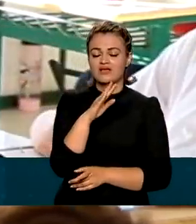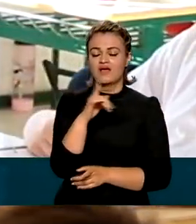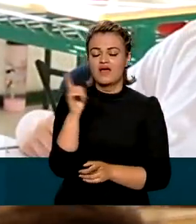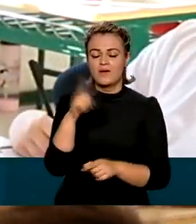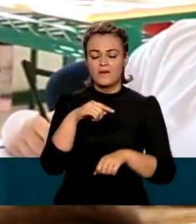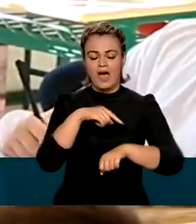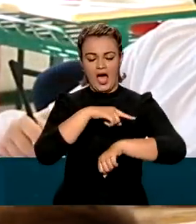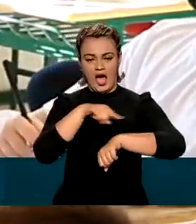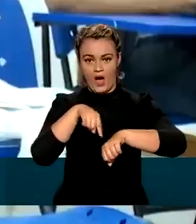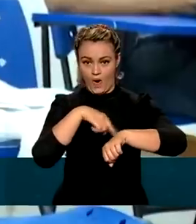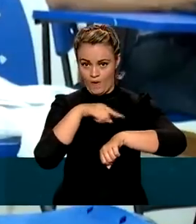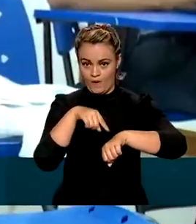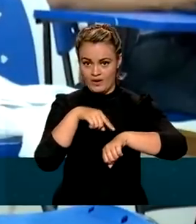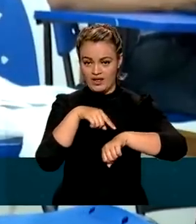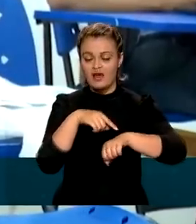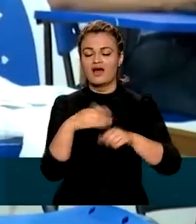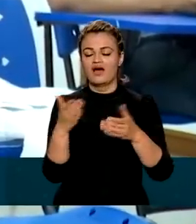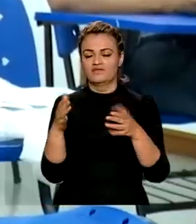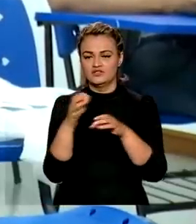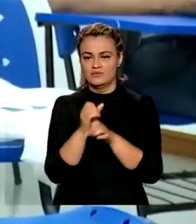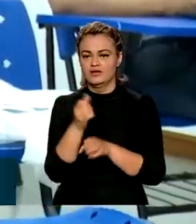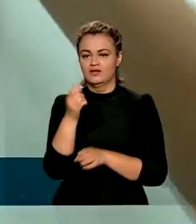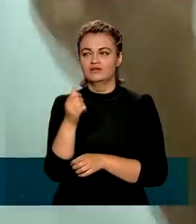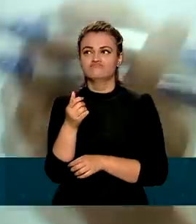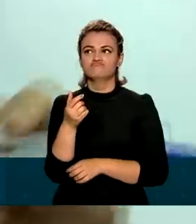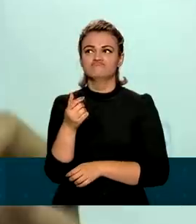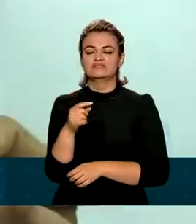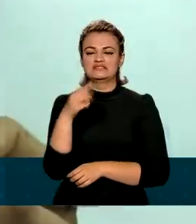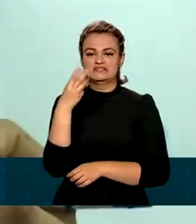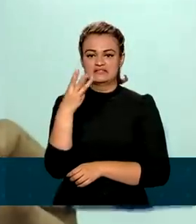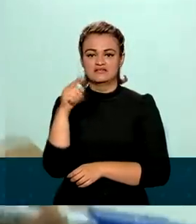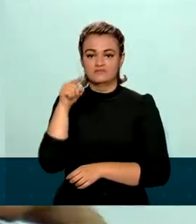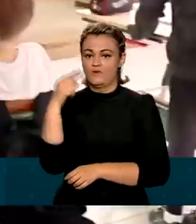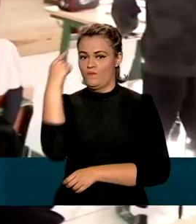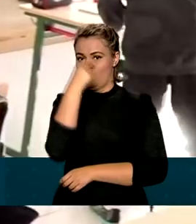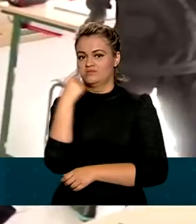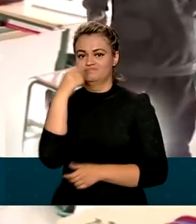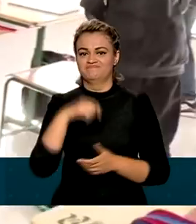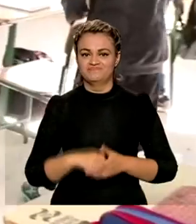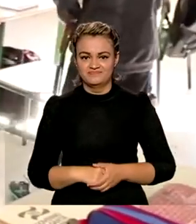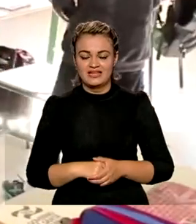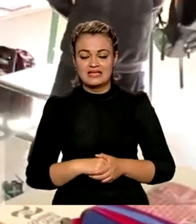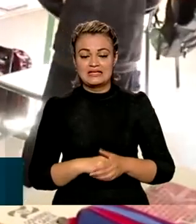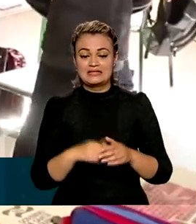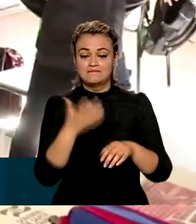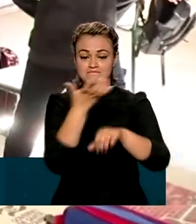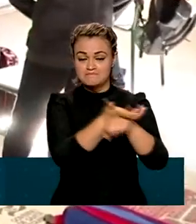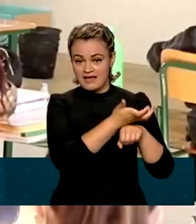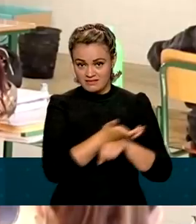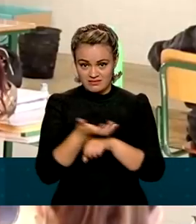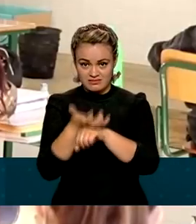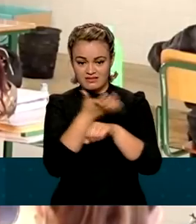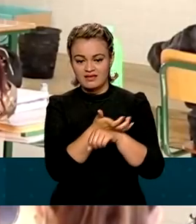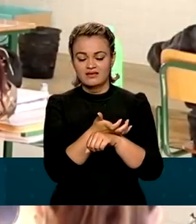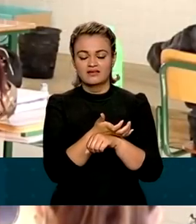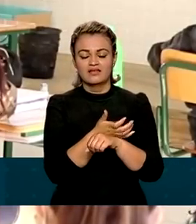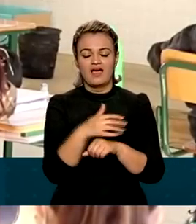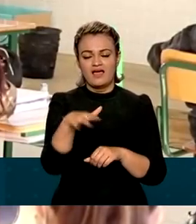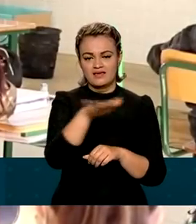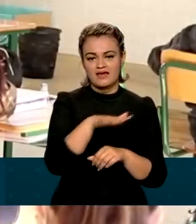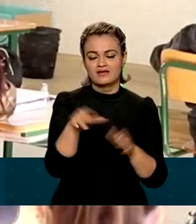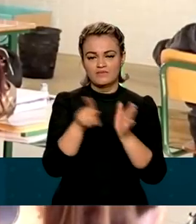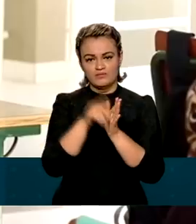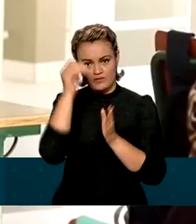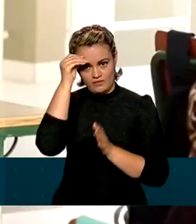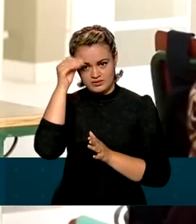carga horária de 2.400 horas para 3.000 horas. As disciplinas integradas em quatro áreas do